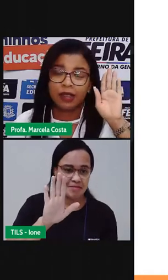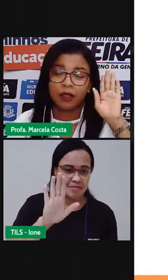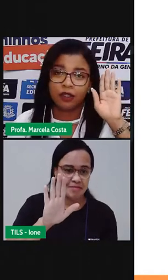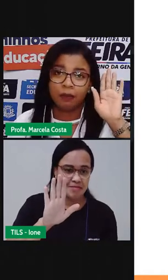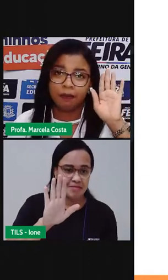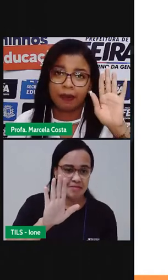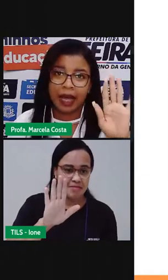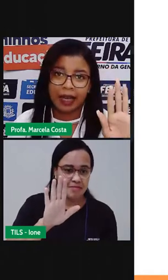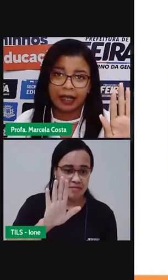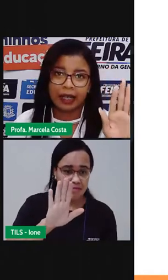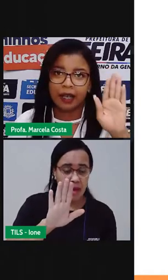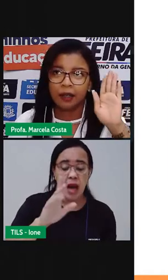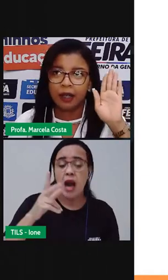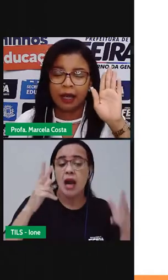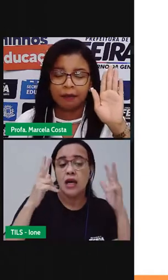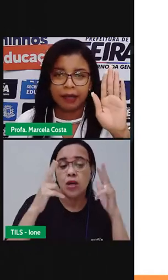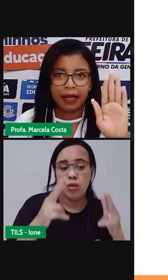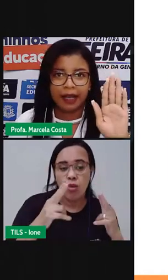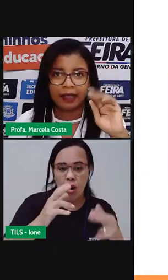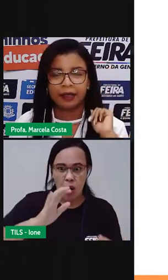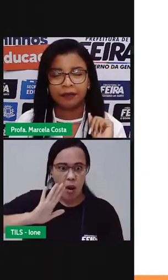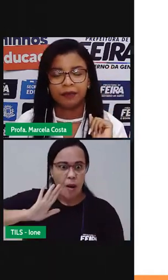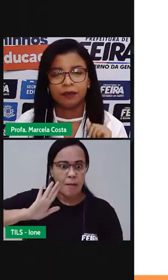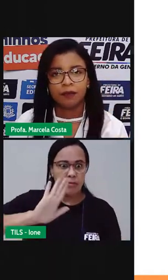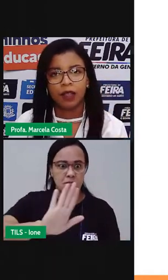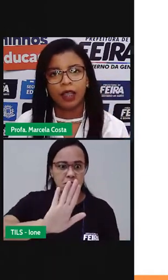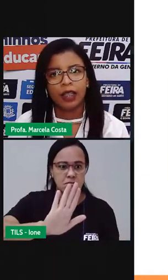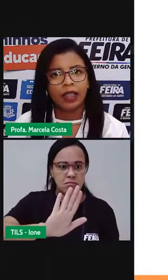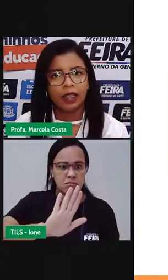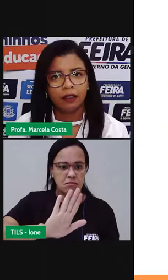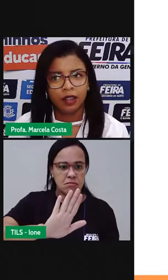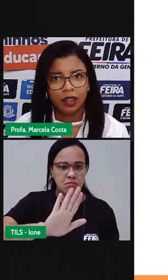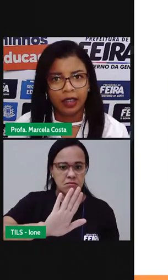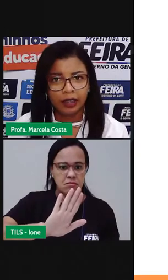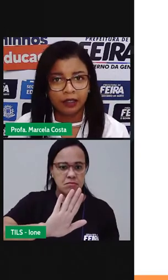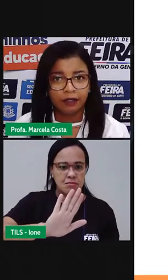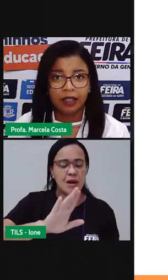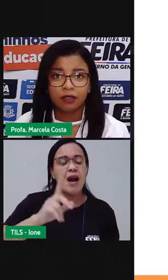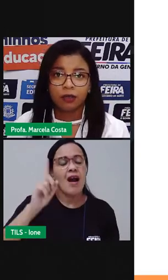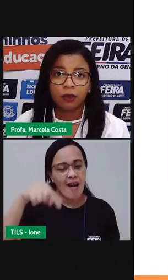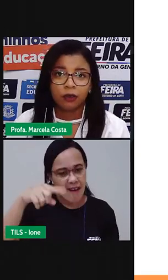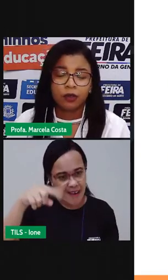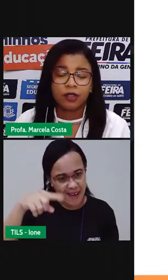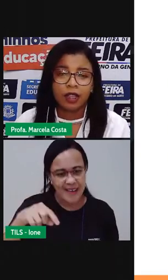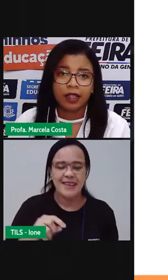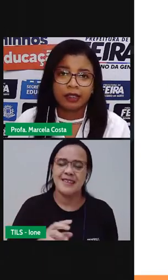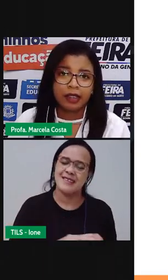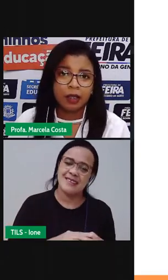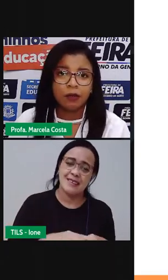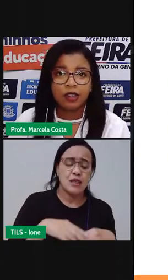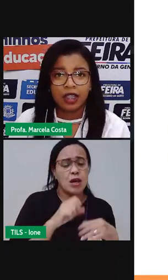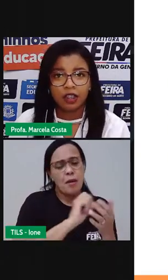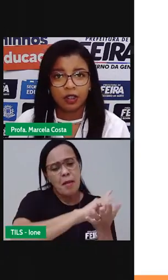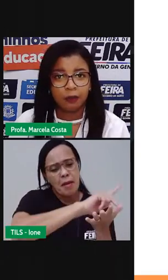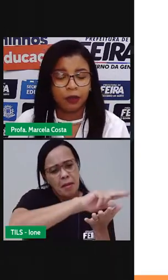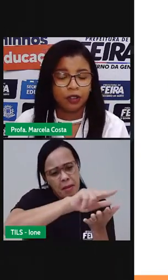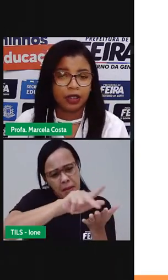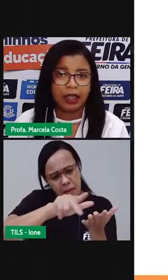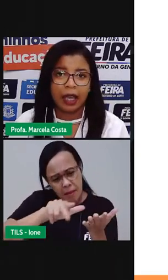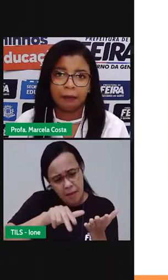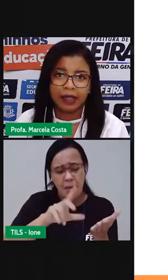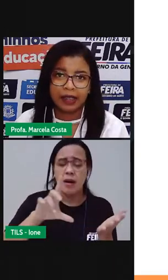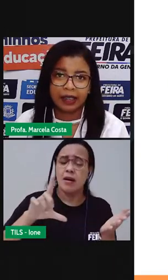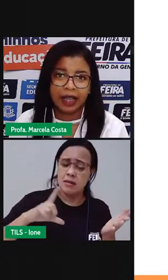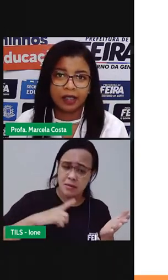Representa o sinal de pare, né? Pare. E, entre vários outros símbolos que a gente